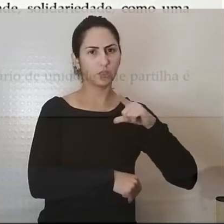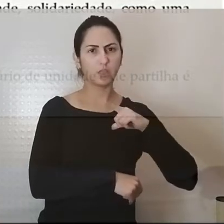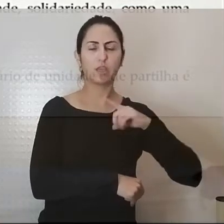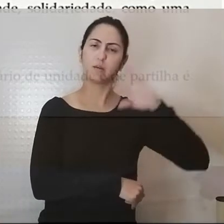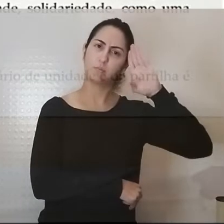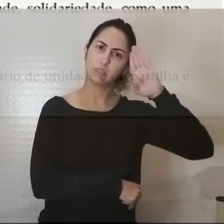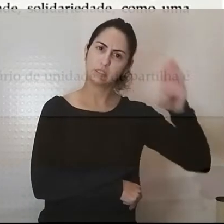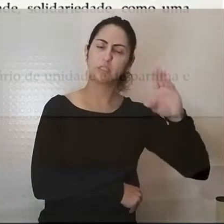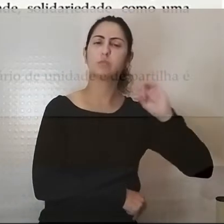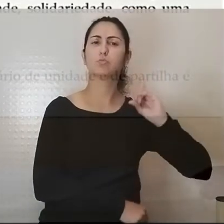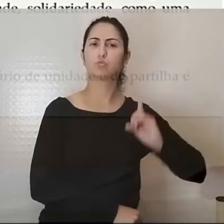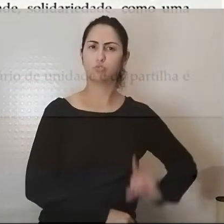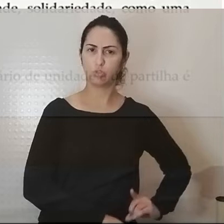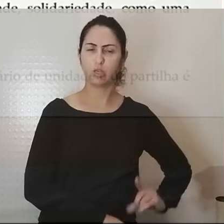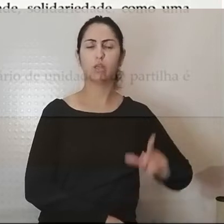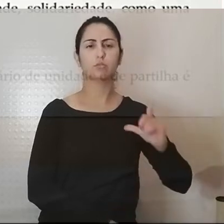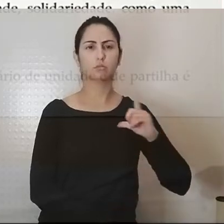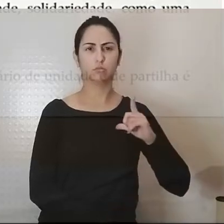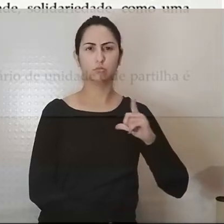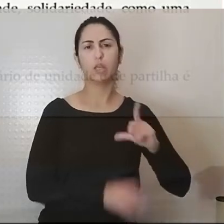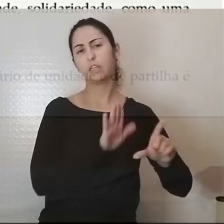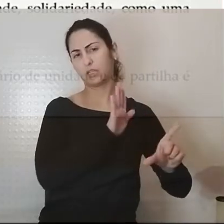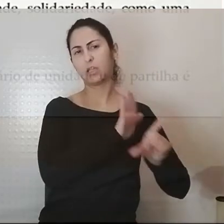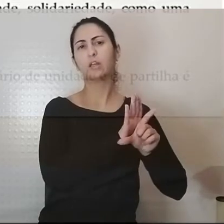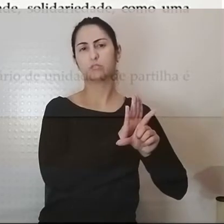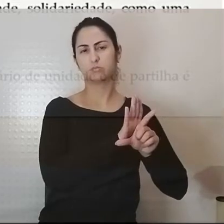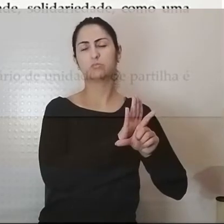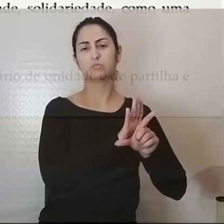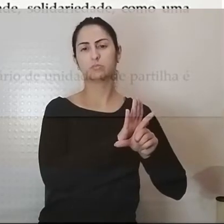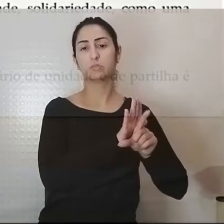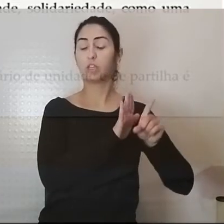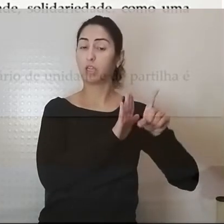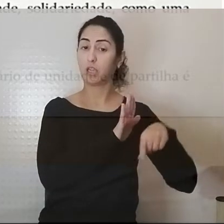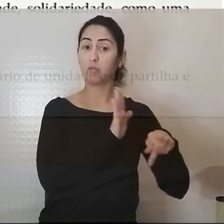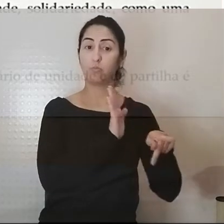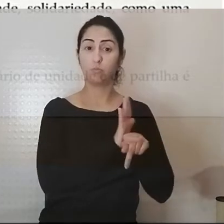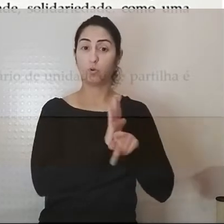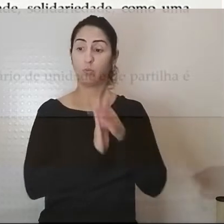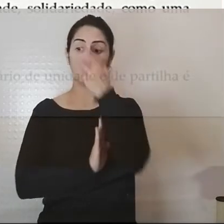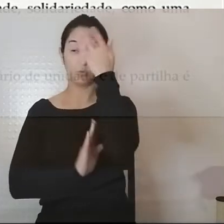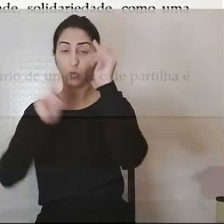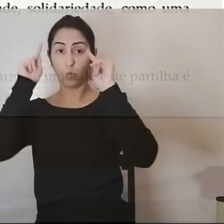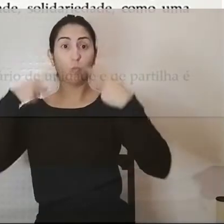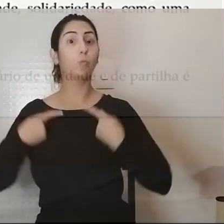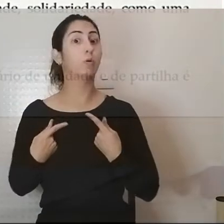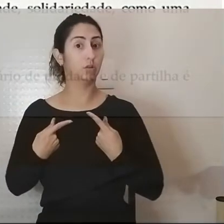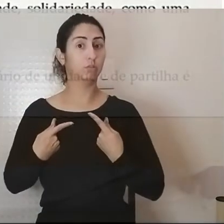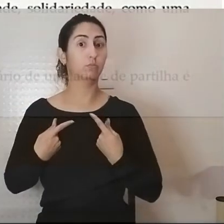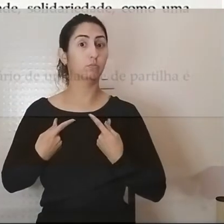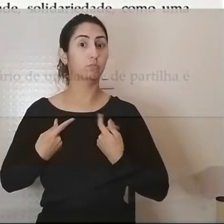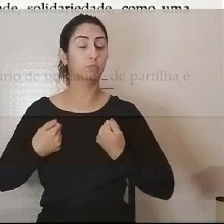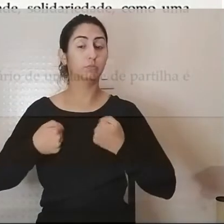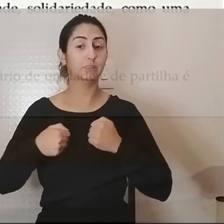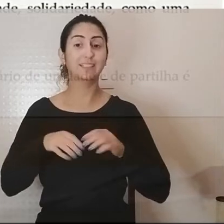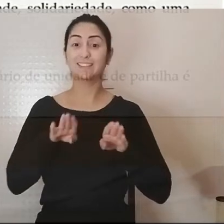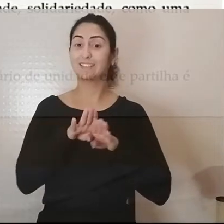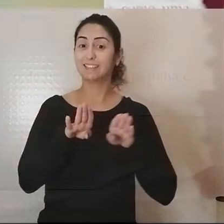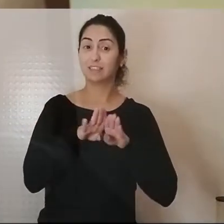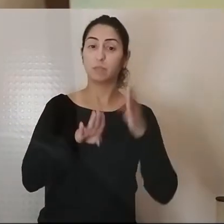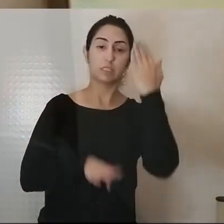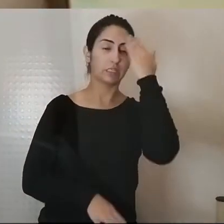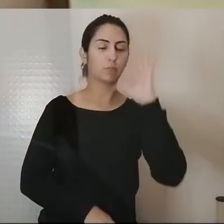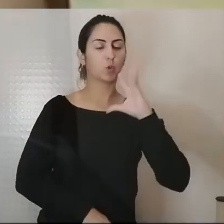direitos e garantias que visam assegurar a dignidade humana reconhecendo que todo